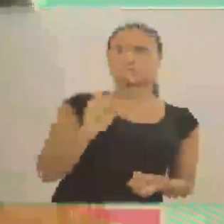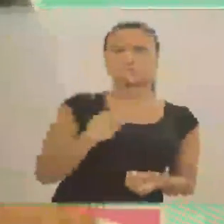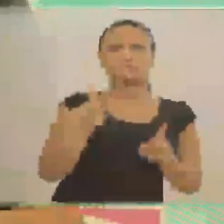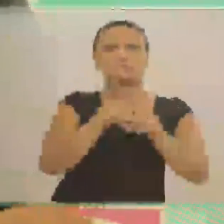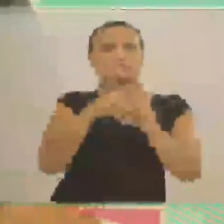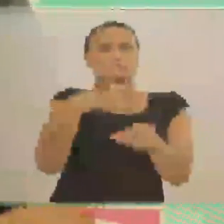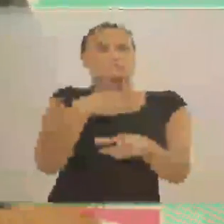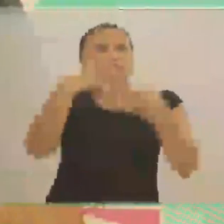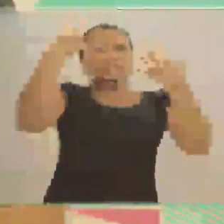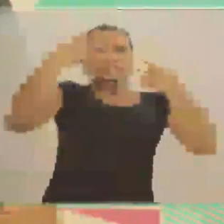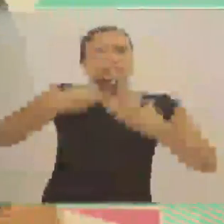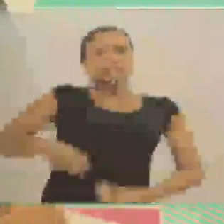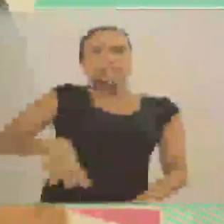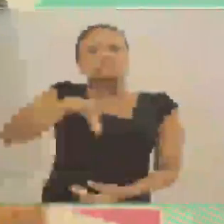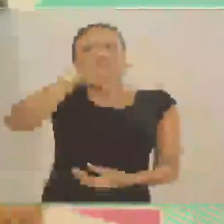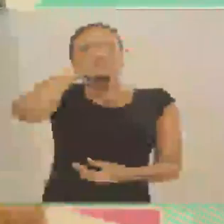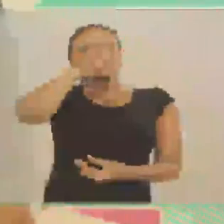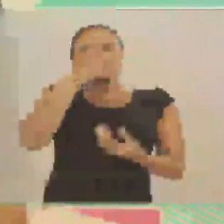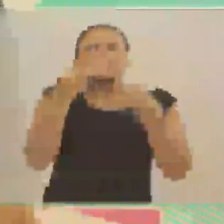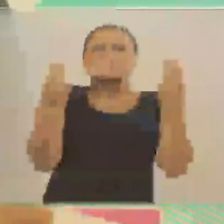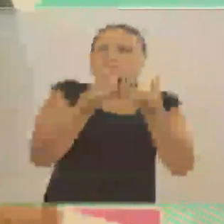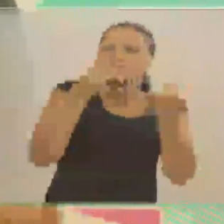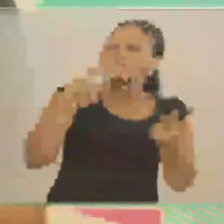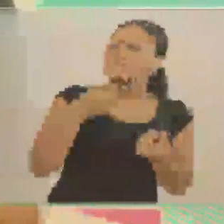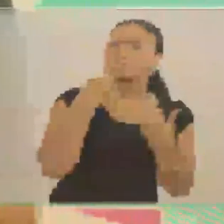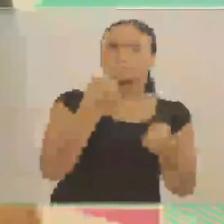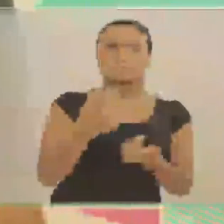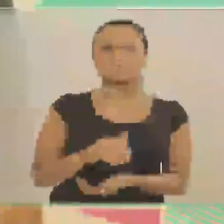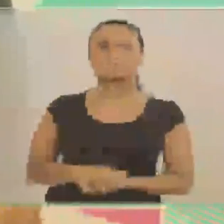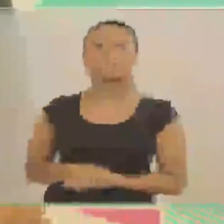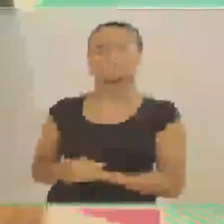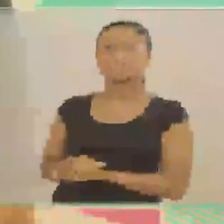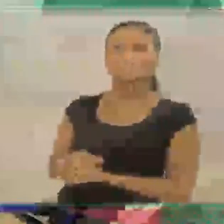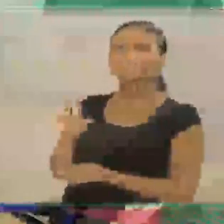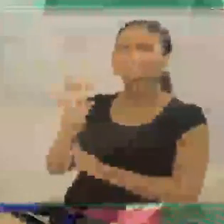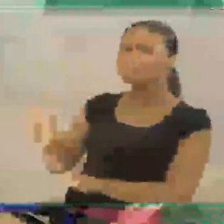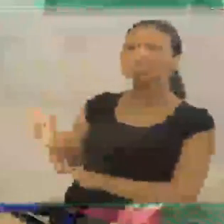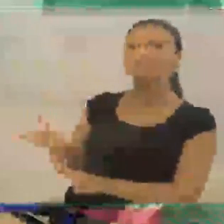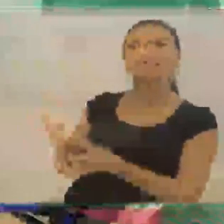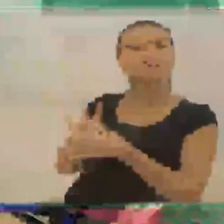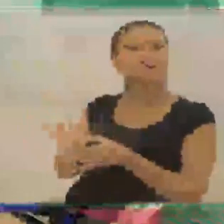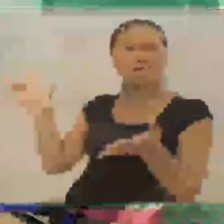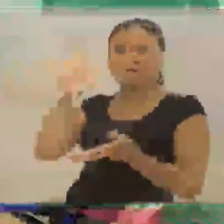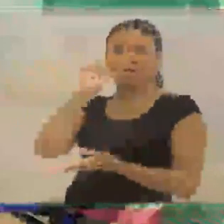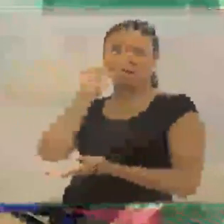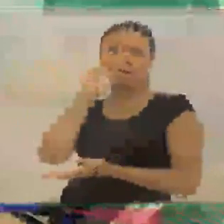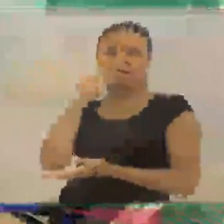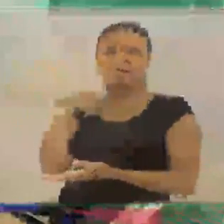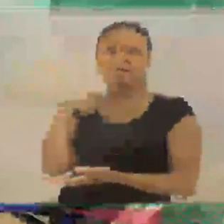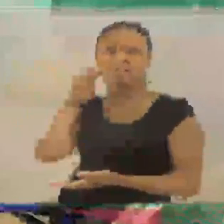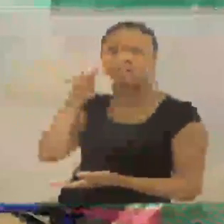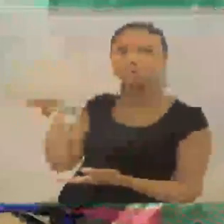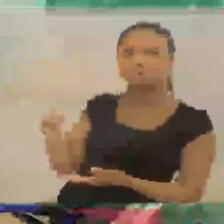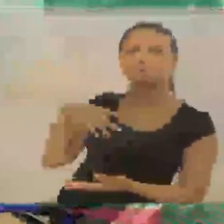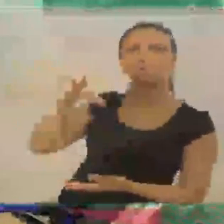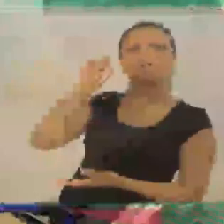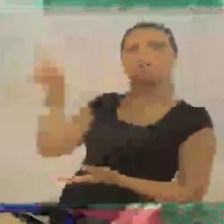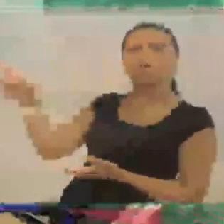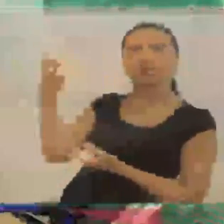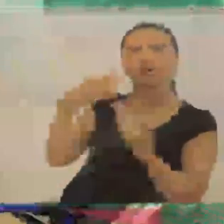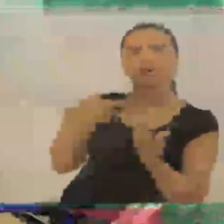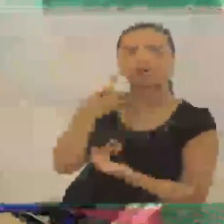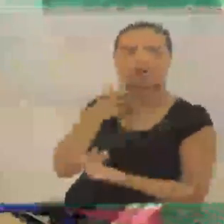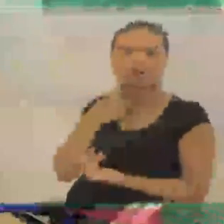todo um ritual. acho que isso é legal, né? De você cheirar, você saborear o vinho. O Zé está dando, literalmente, água na boca para você falar.